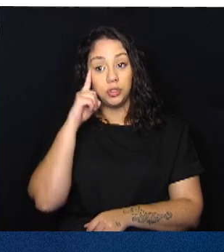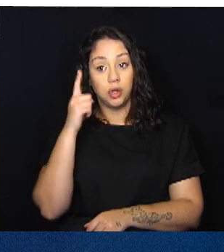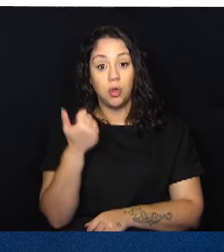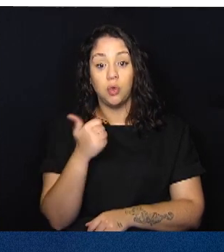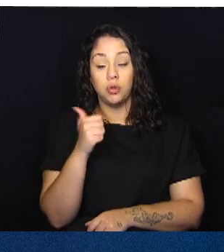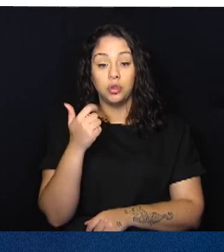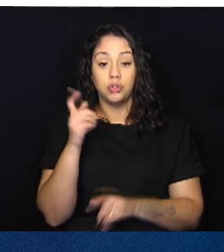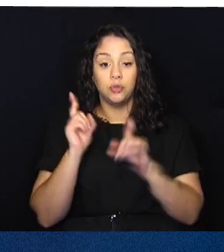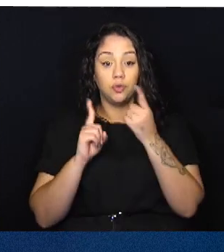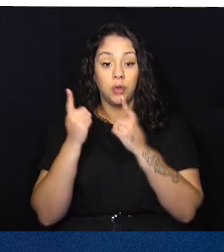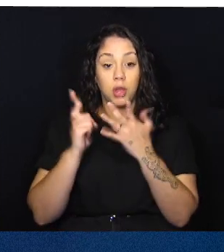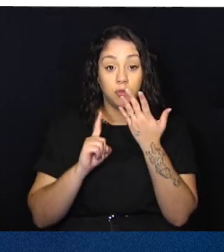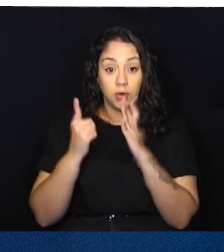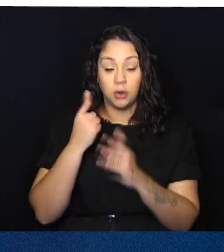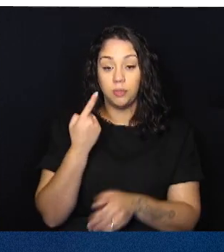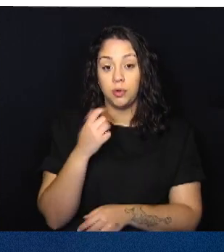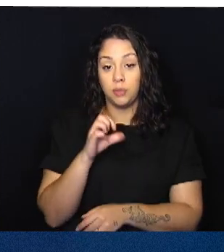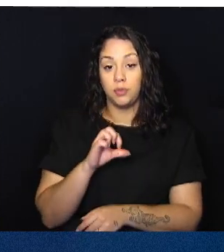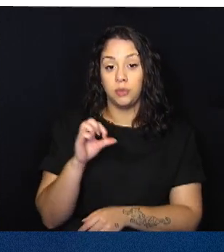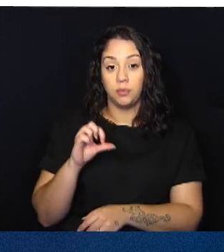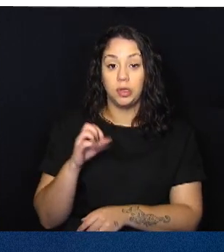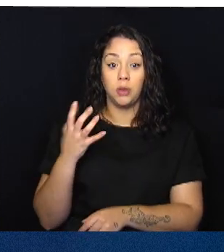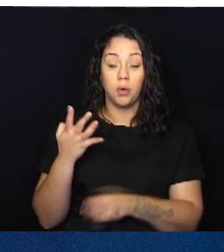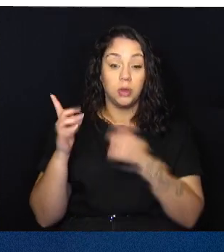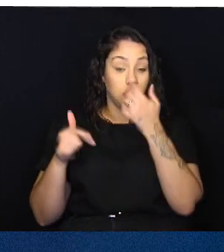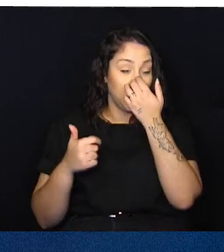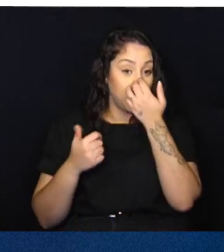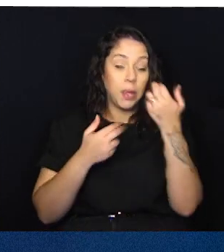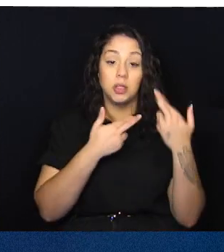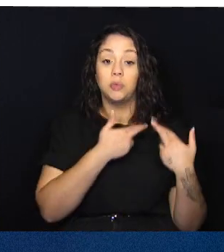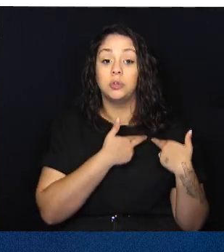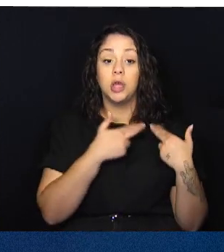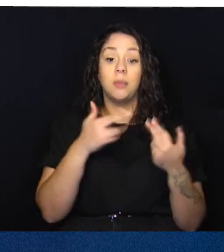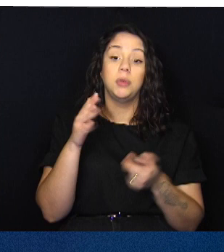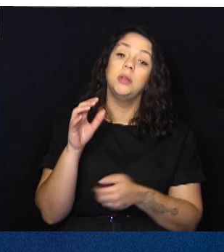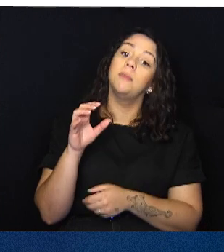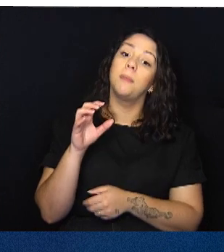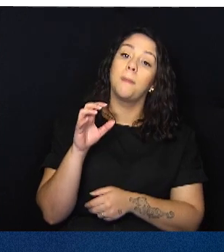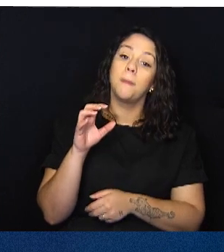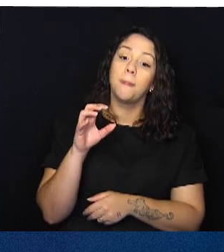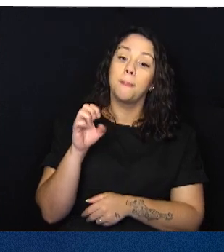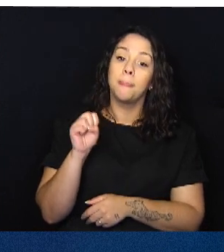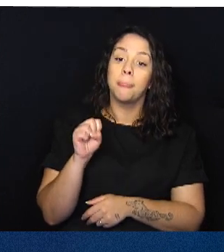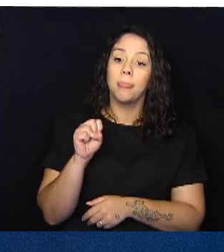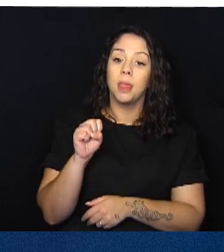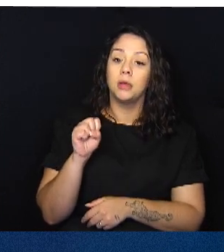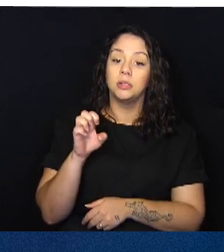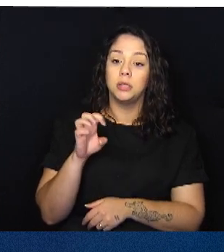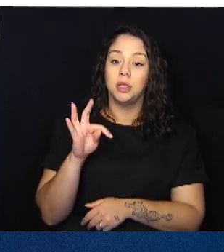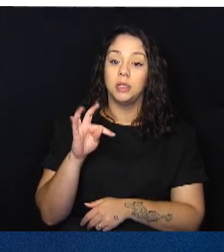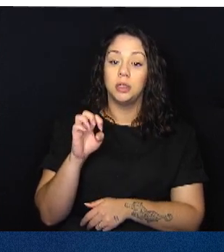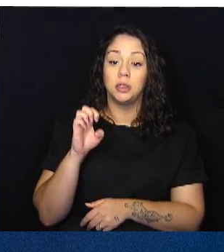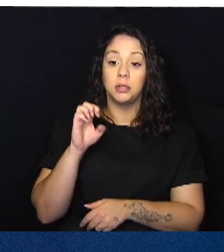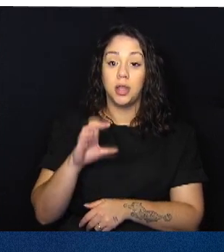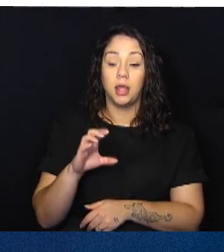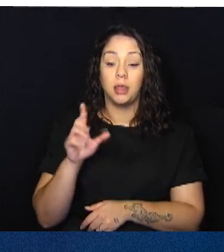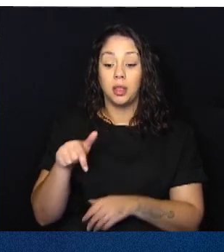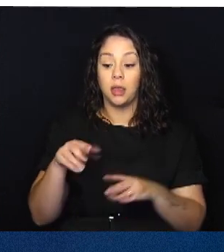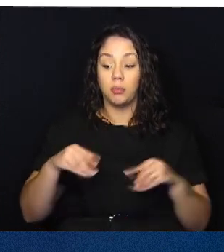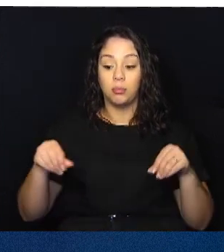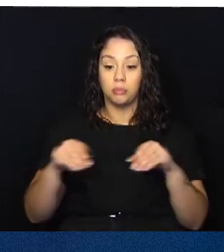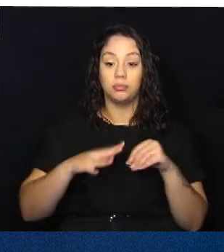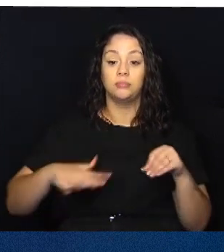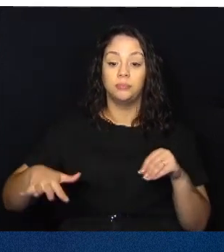11 de fevereiro de 1974, compete a CETEC autorizar o uso do solo para fins de